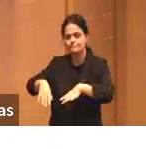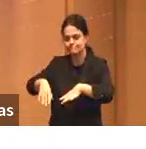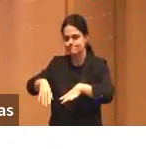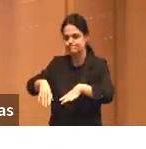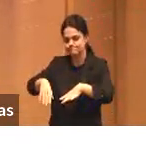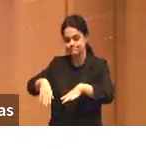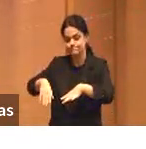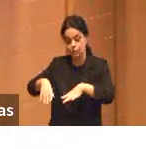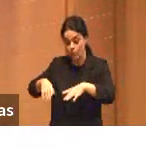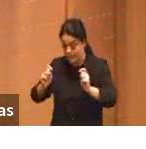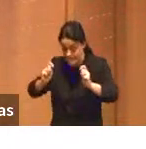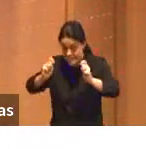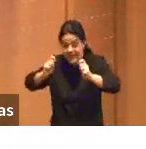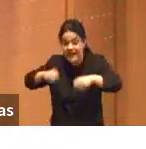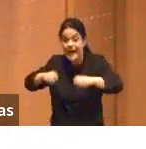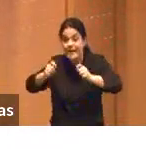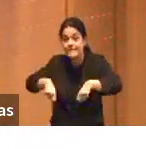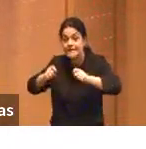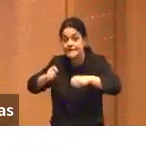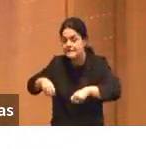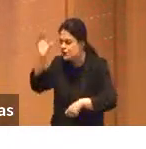antes para aprender.